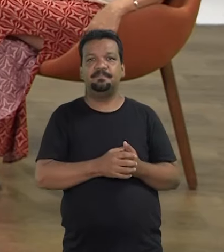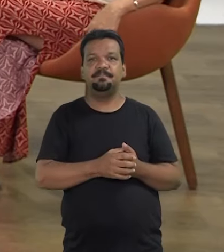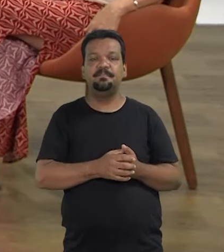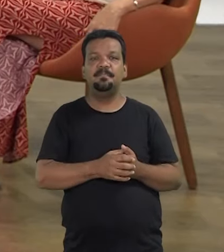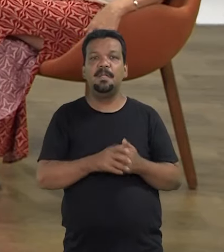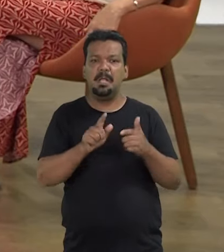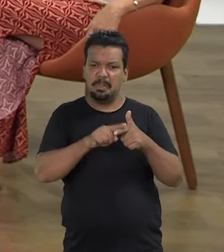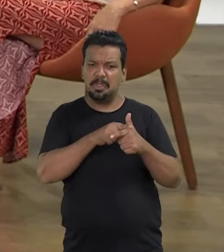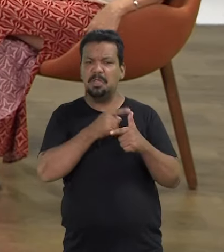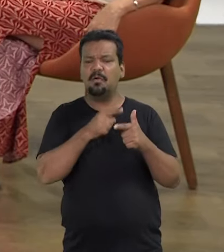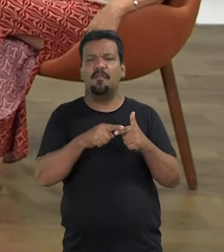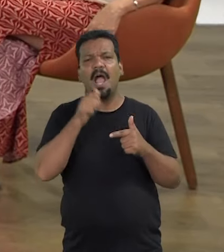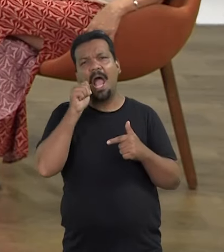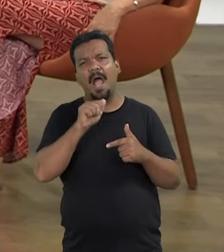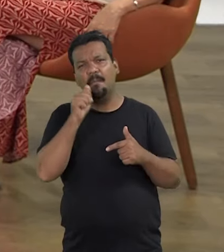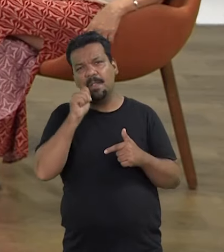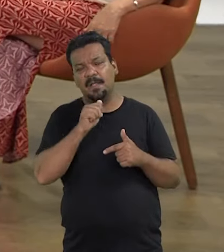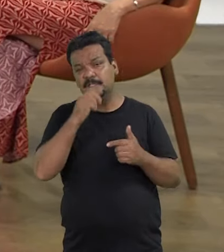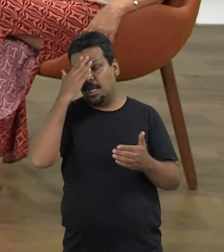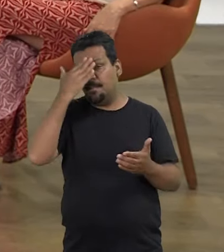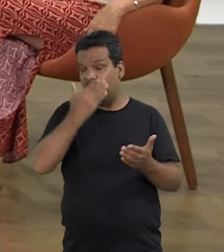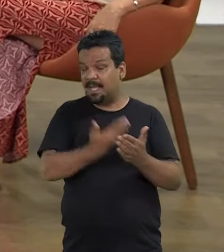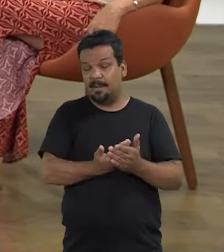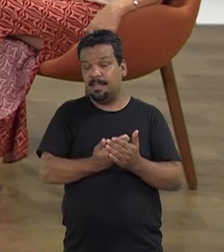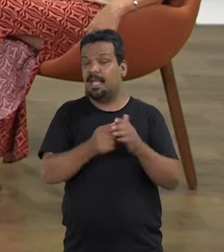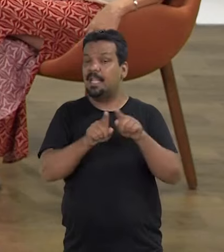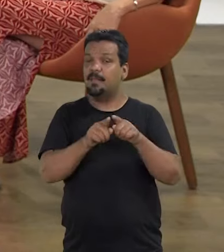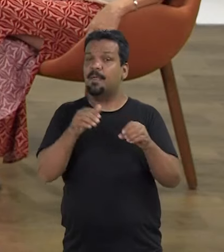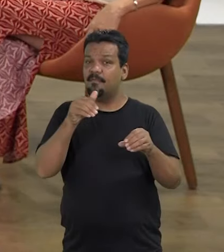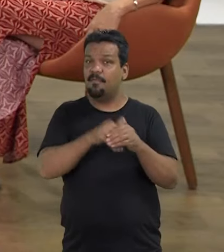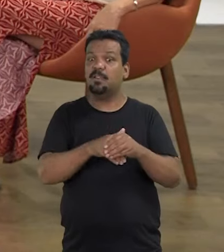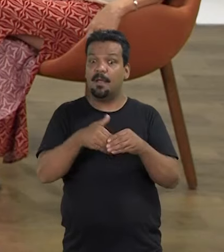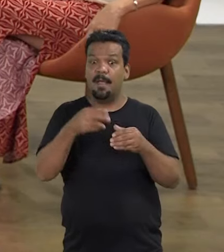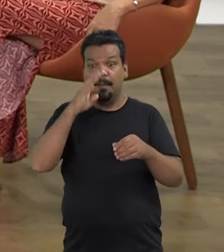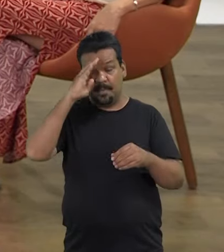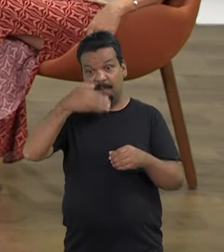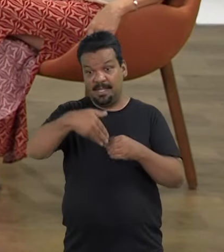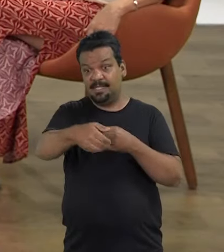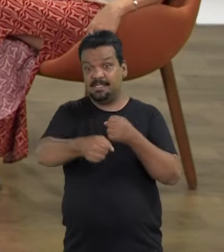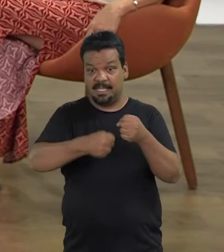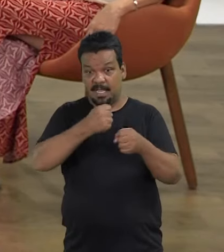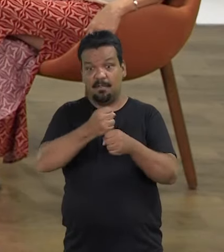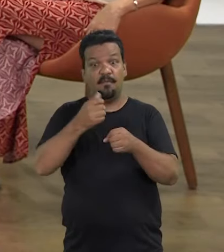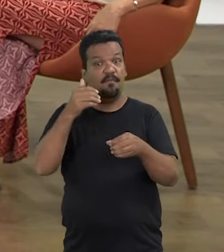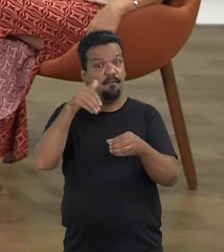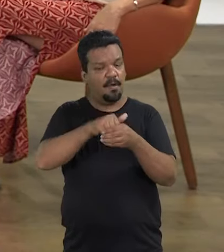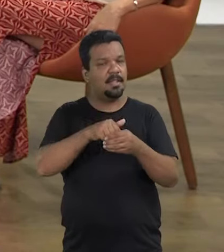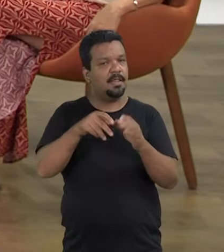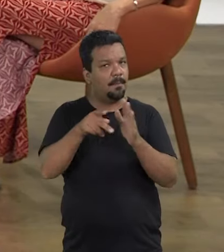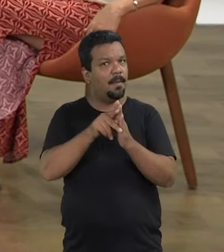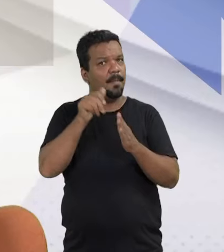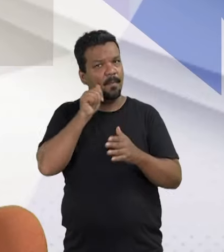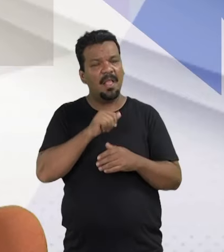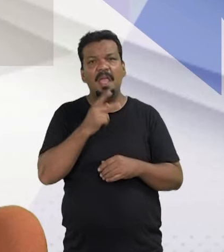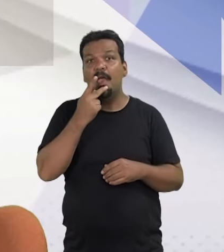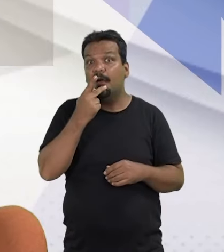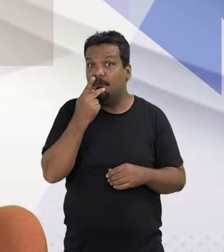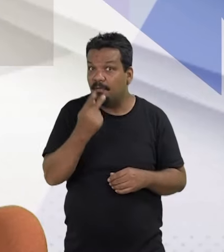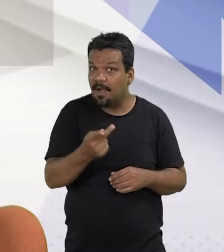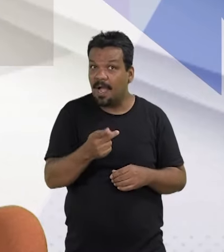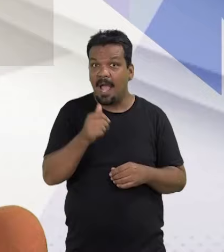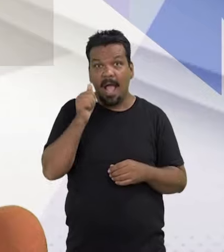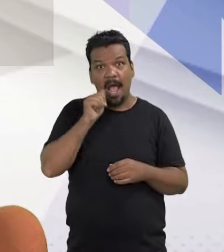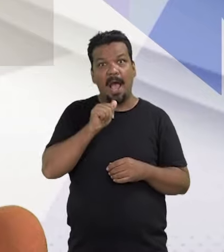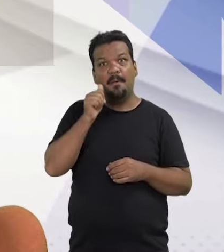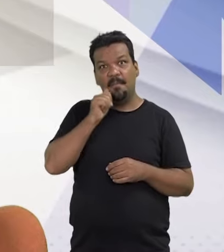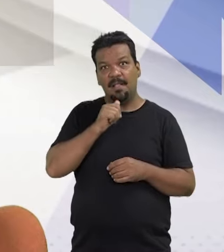dissesse, convocasse mais uma vez as mulheres para acreditarem em votar, inclusive nesse ano que é eleitoral, votar em mulher. Eu